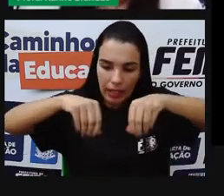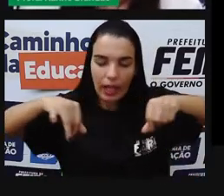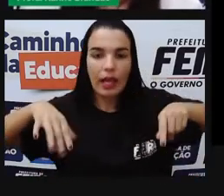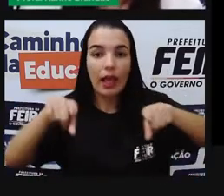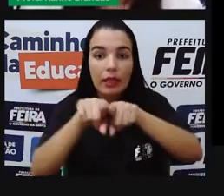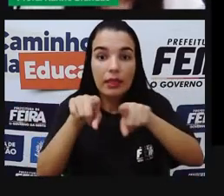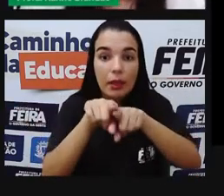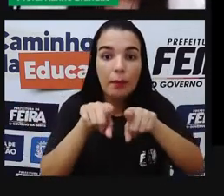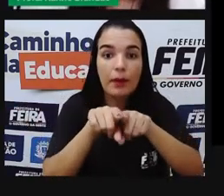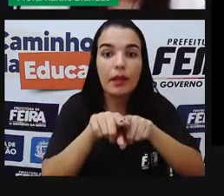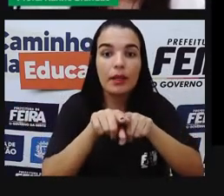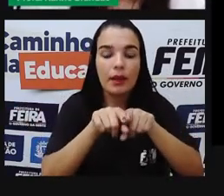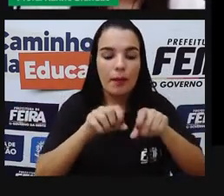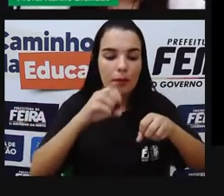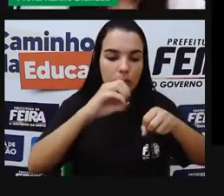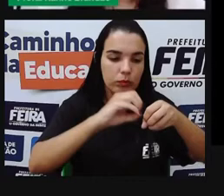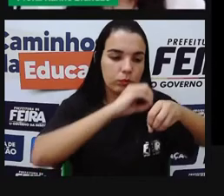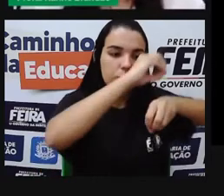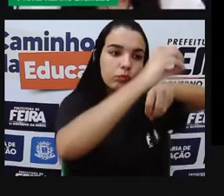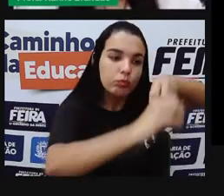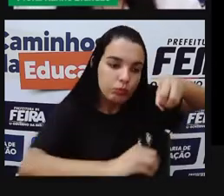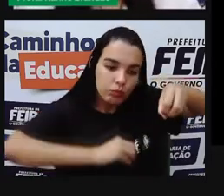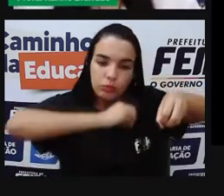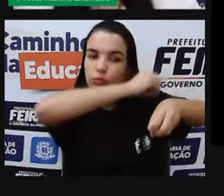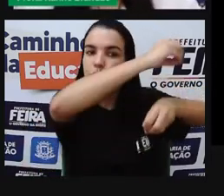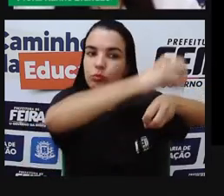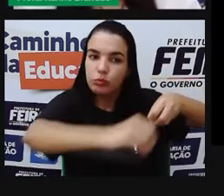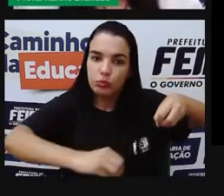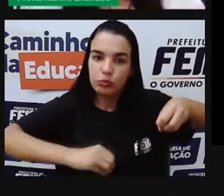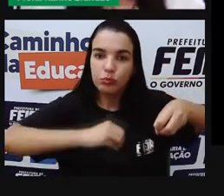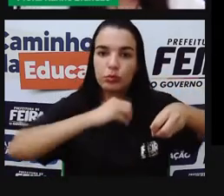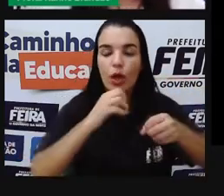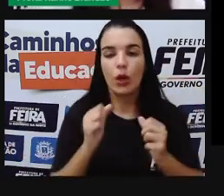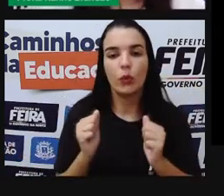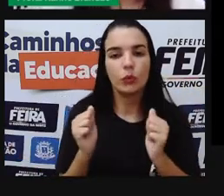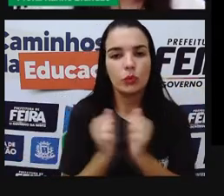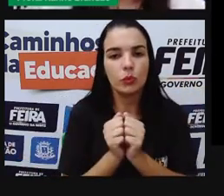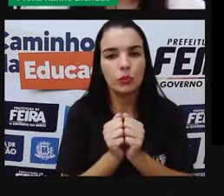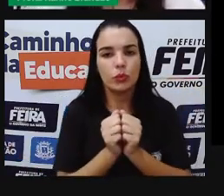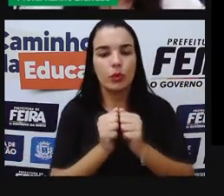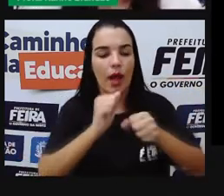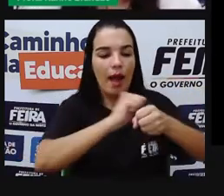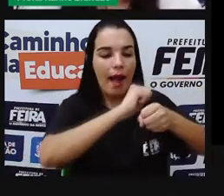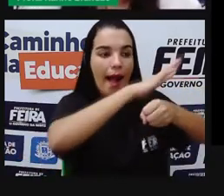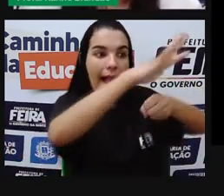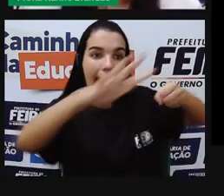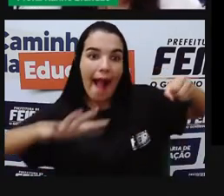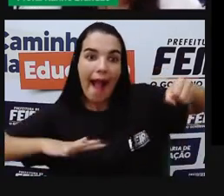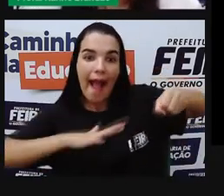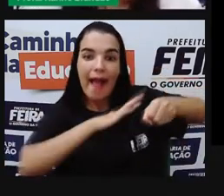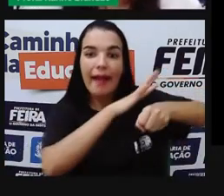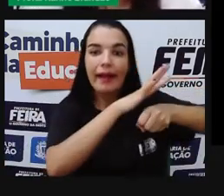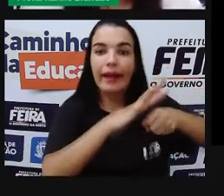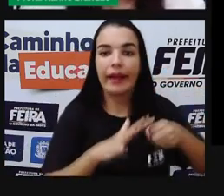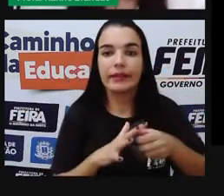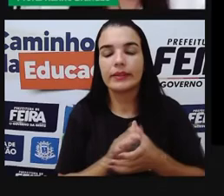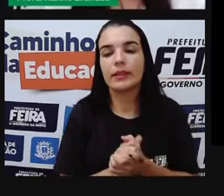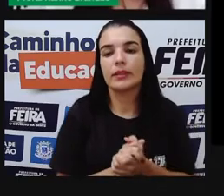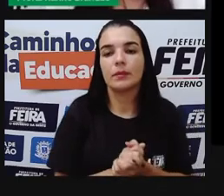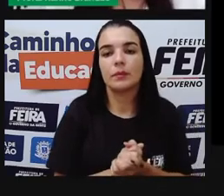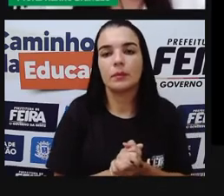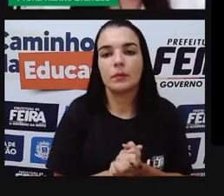no universo. Associar o movimento diário do Sol e demais estrelas do céu ao movimento de rotação da Terra.